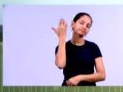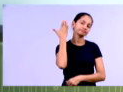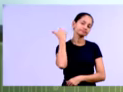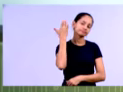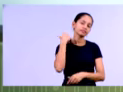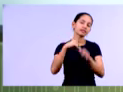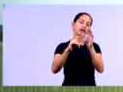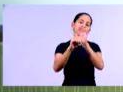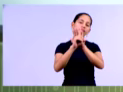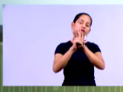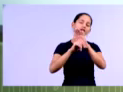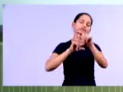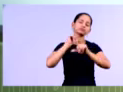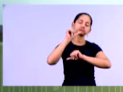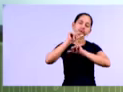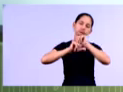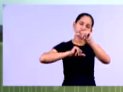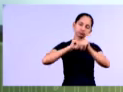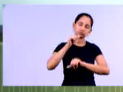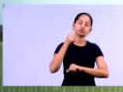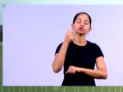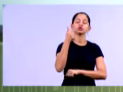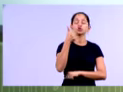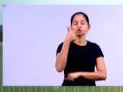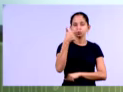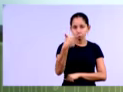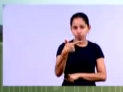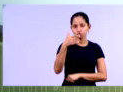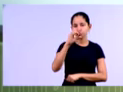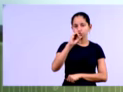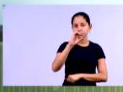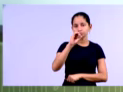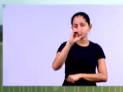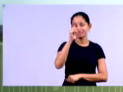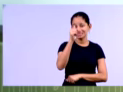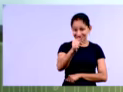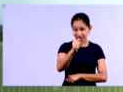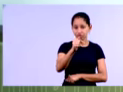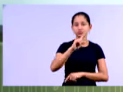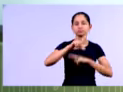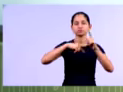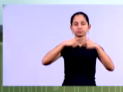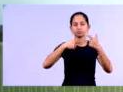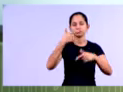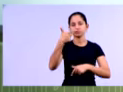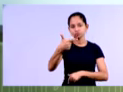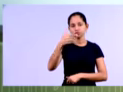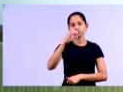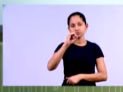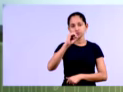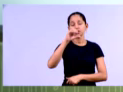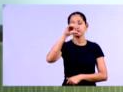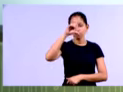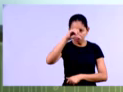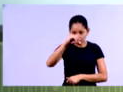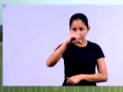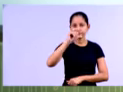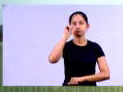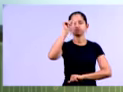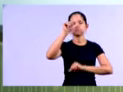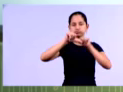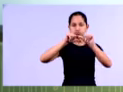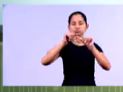alterações em 2007 e em 2009, né? Respectivamente, ok? Então,